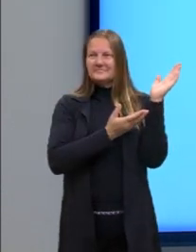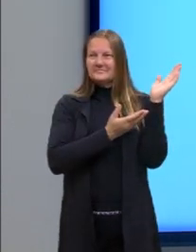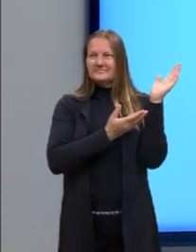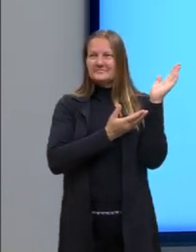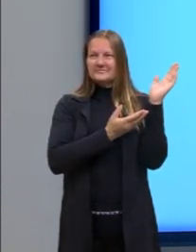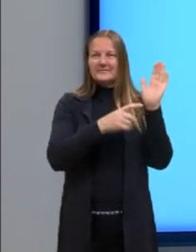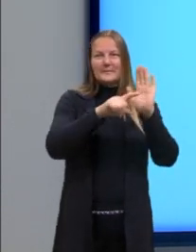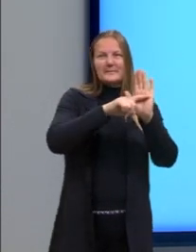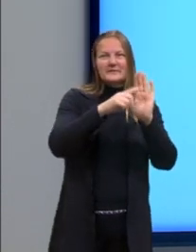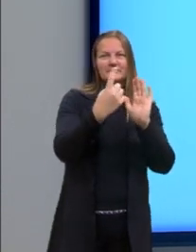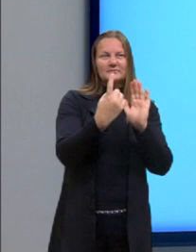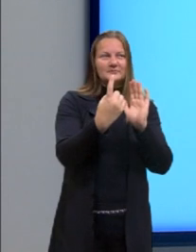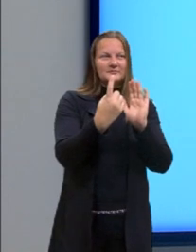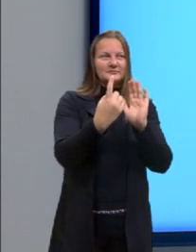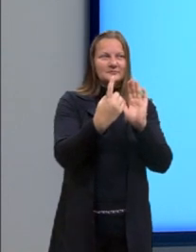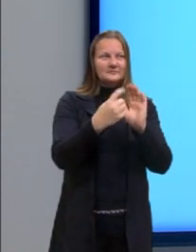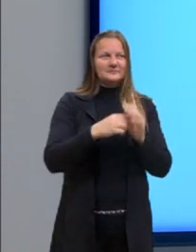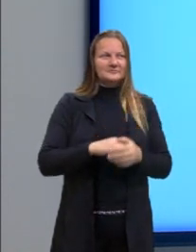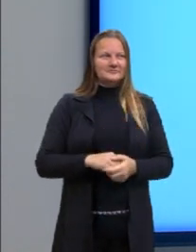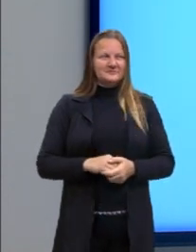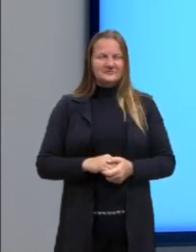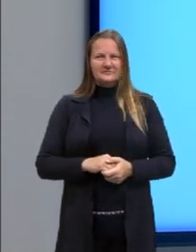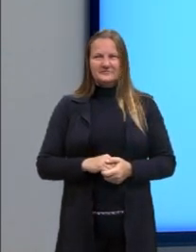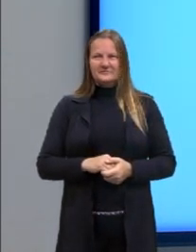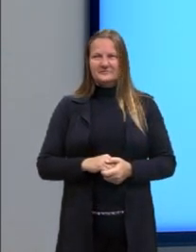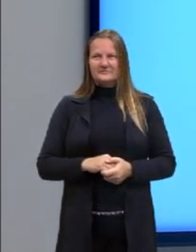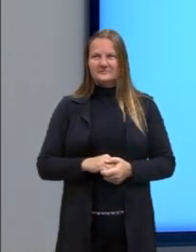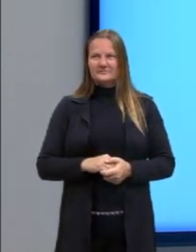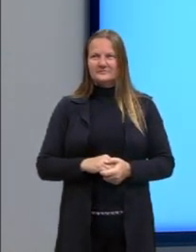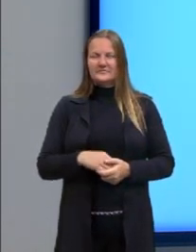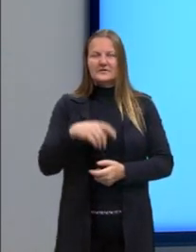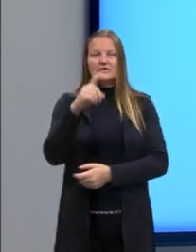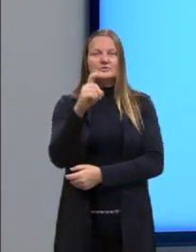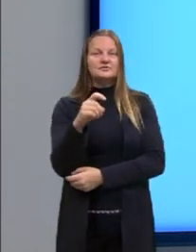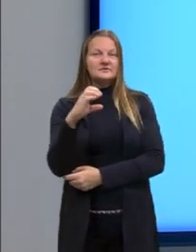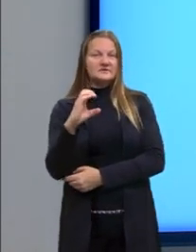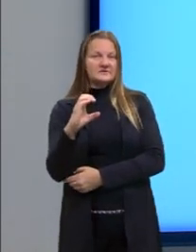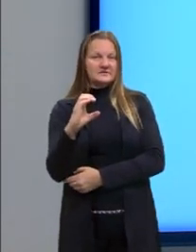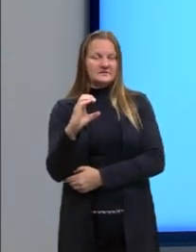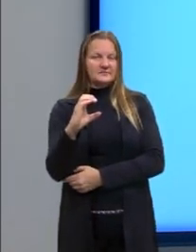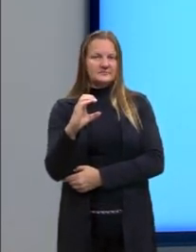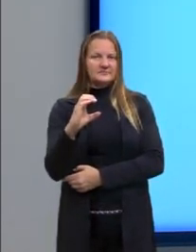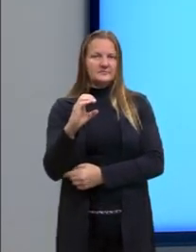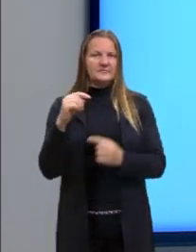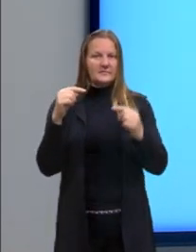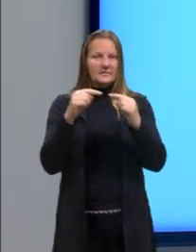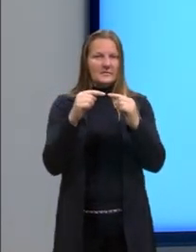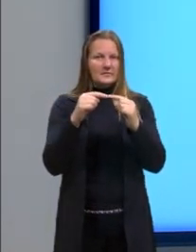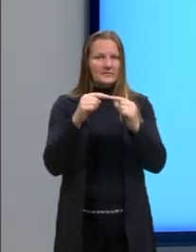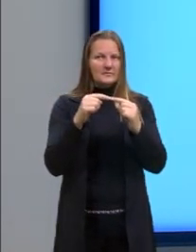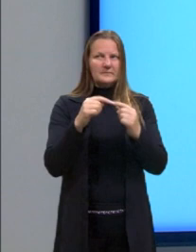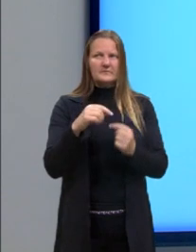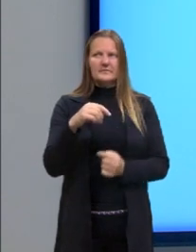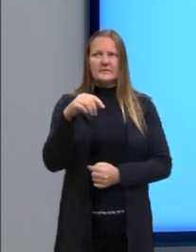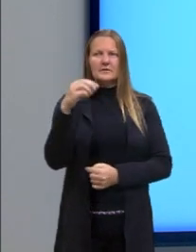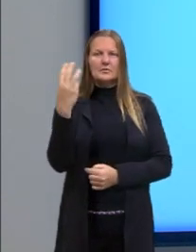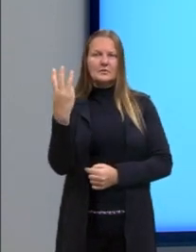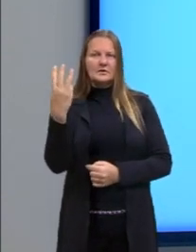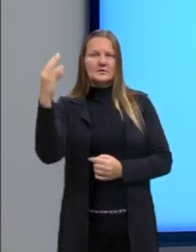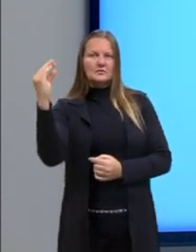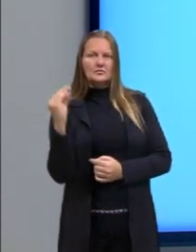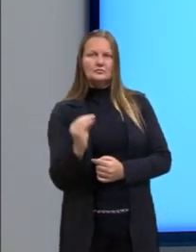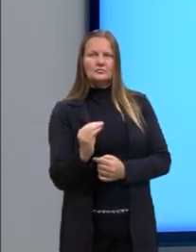menos 1, aqui do ponto C, ele vai nos remeter ao XC, a coordenada do X. O 3,